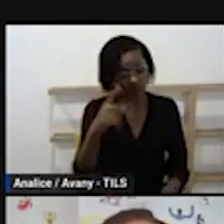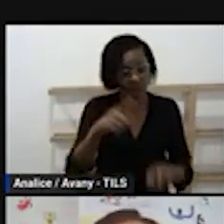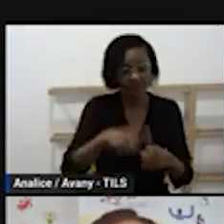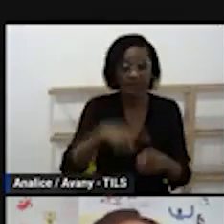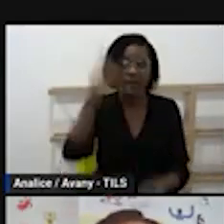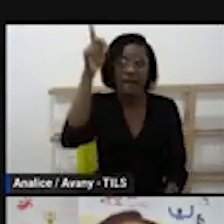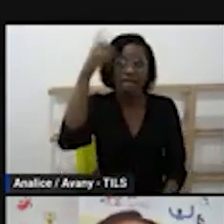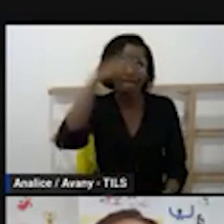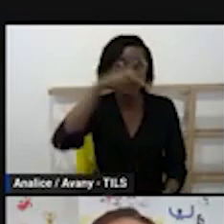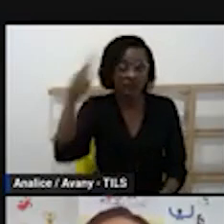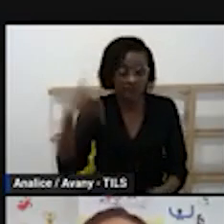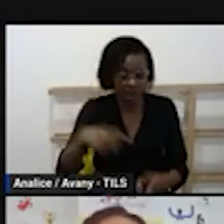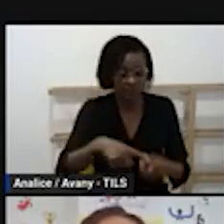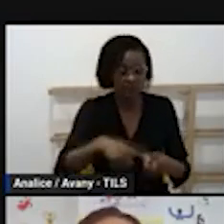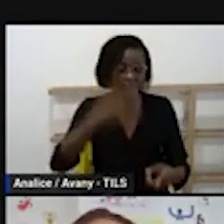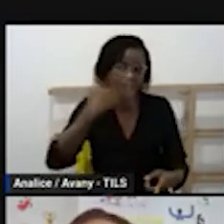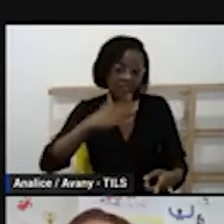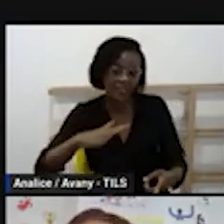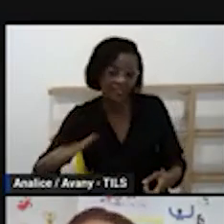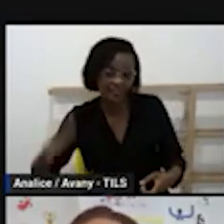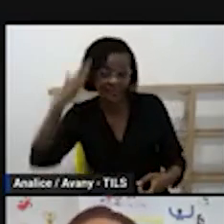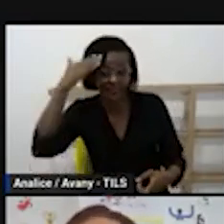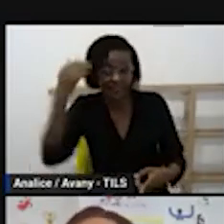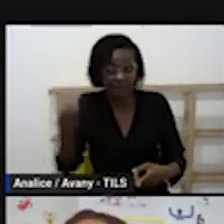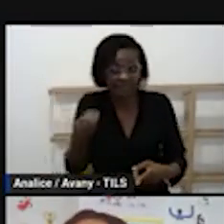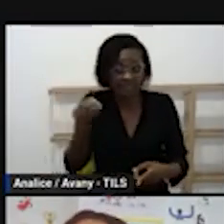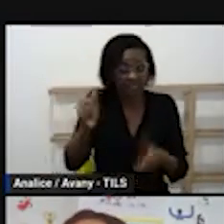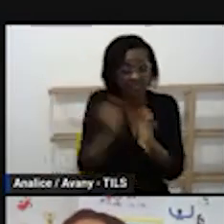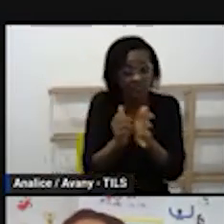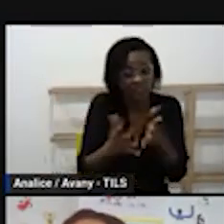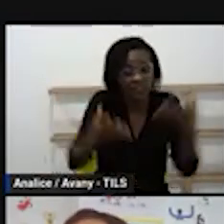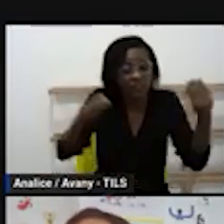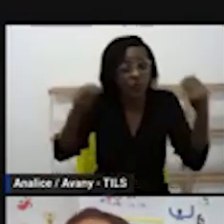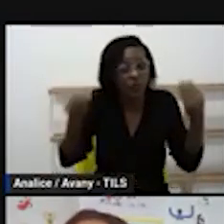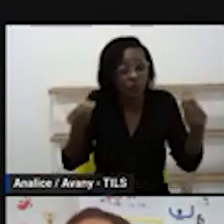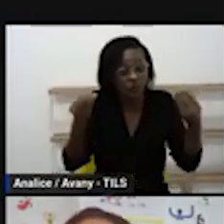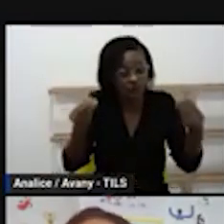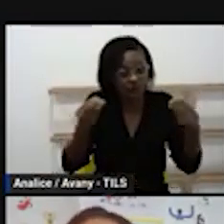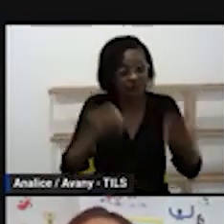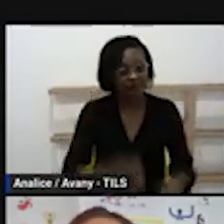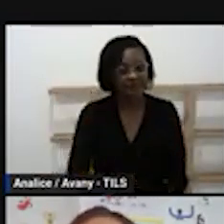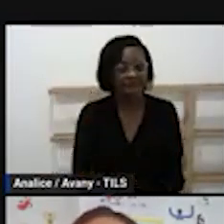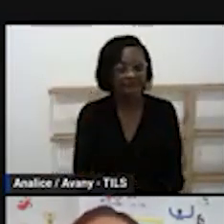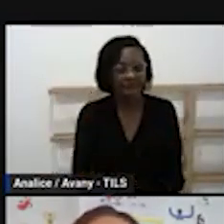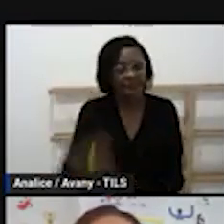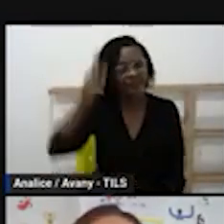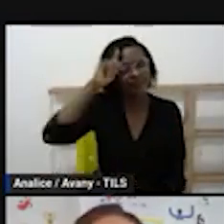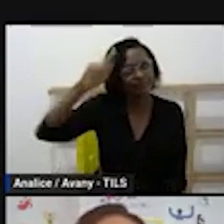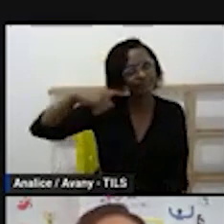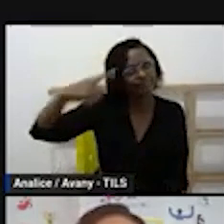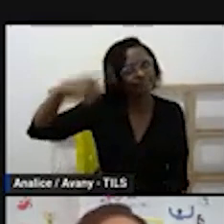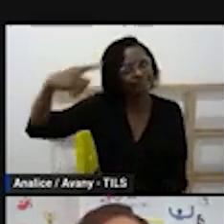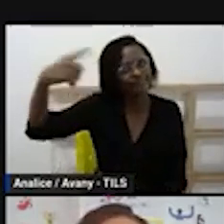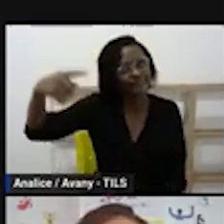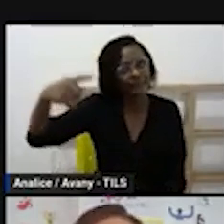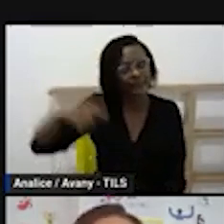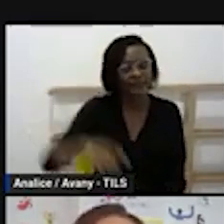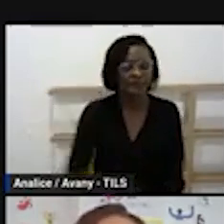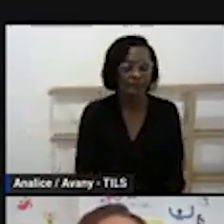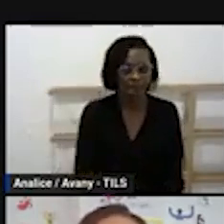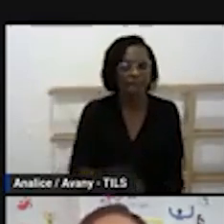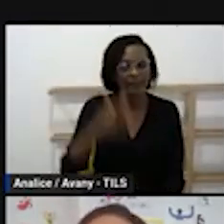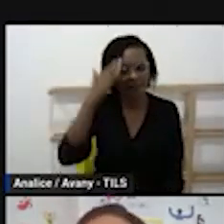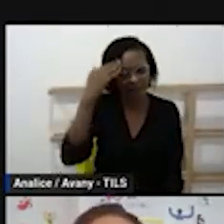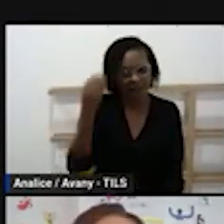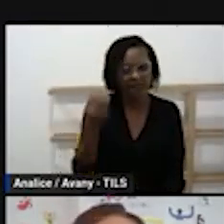A autonomia, porque a depender dos momentos que foram desenvolvidos na rotina, a gente vai pensar o tempo todo nessa autonomia da criança,